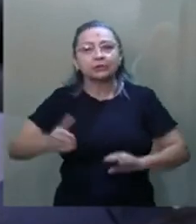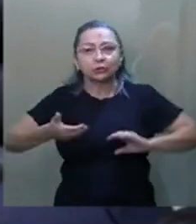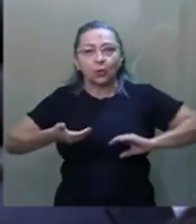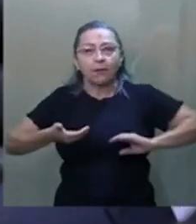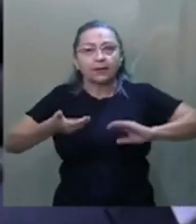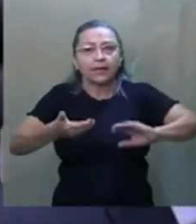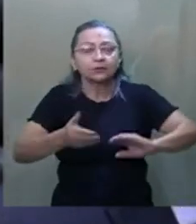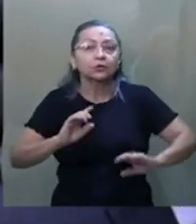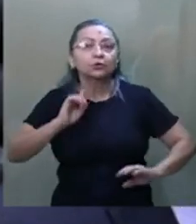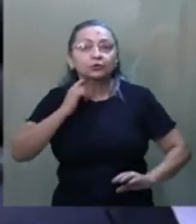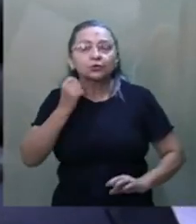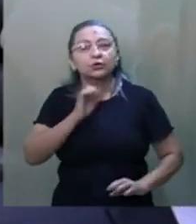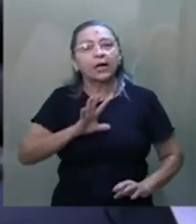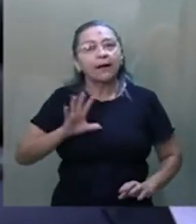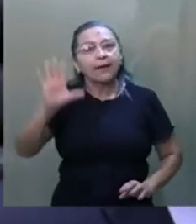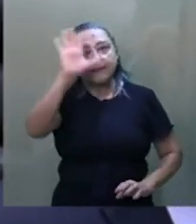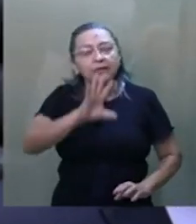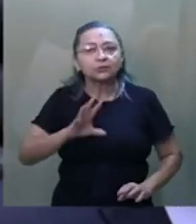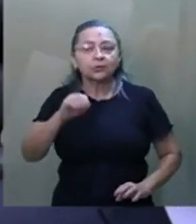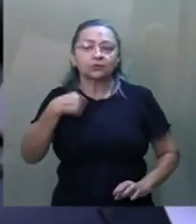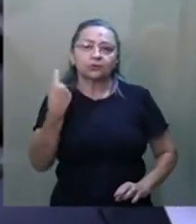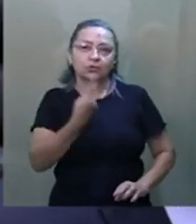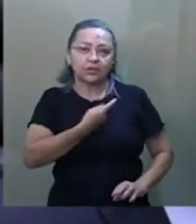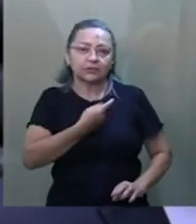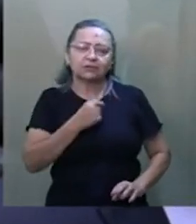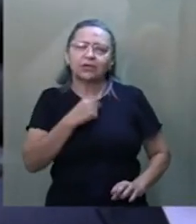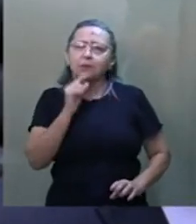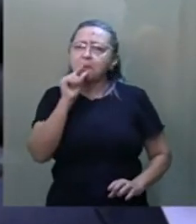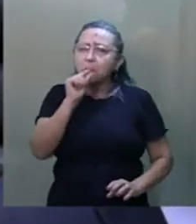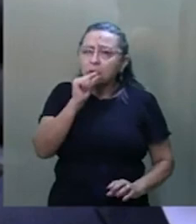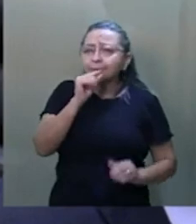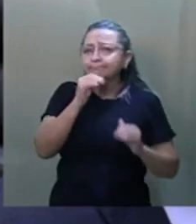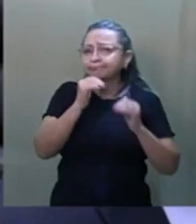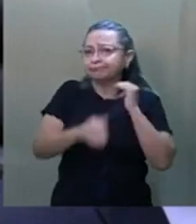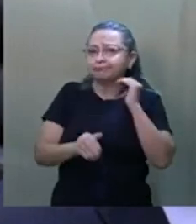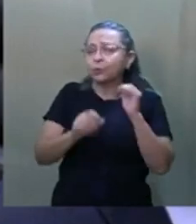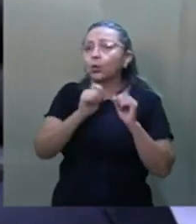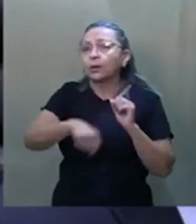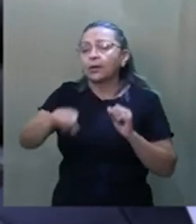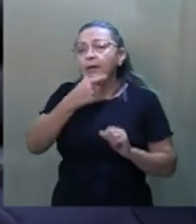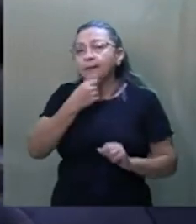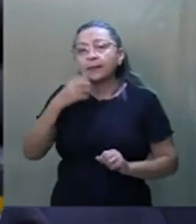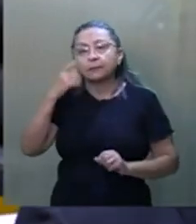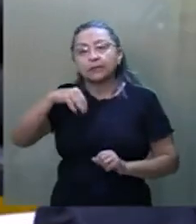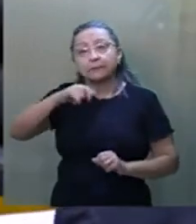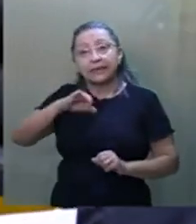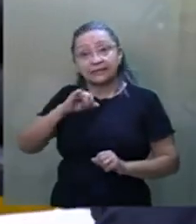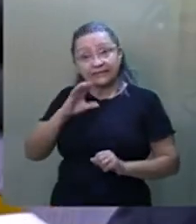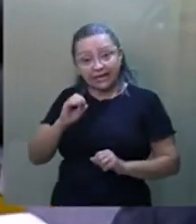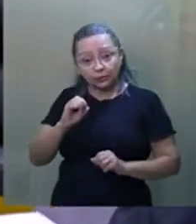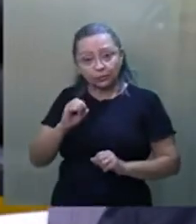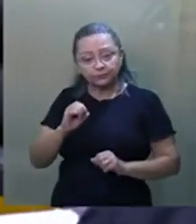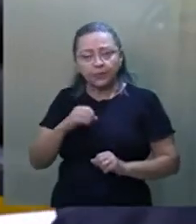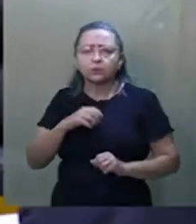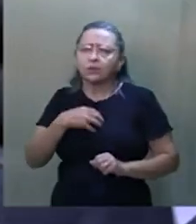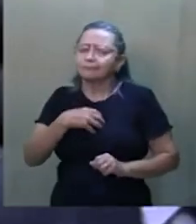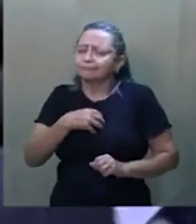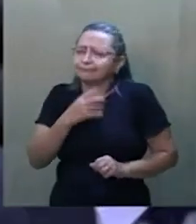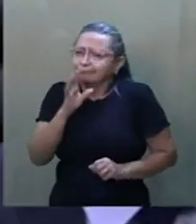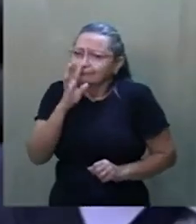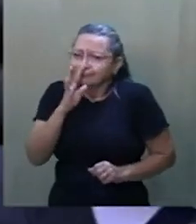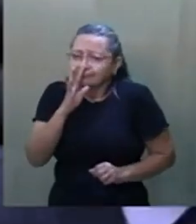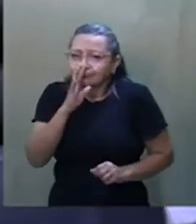mancha a imagem de todos nós. Eu tenho uma pequena discordância com o que o deputado Marcelo Ramos, por quem tem o grande apreço e